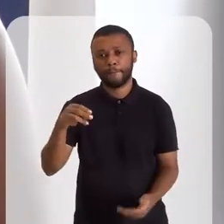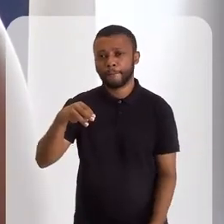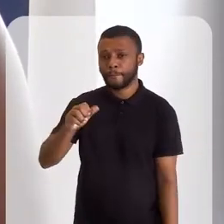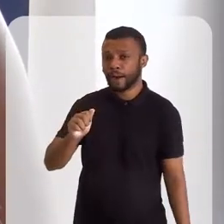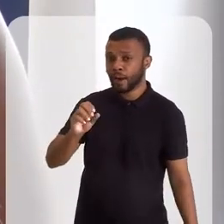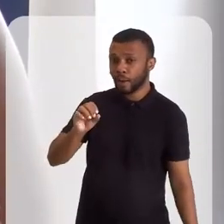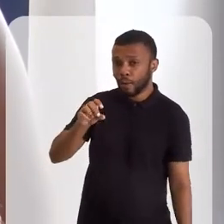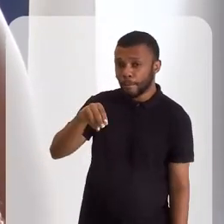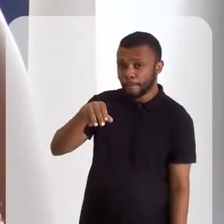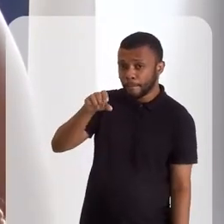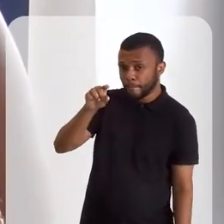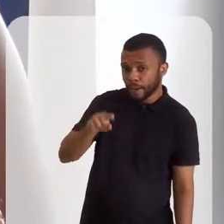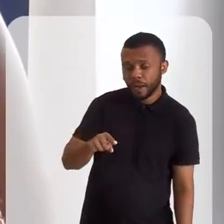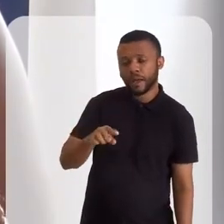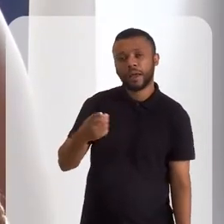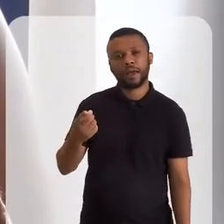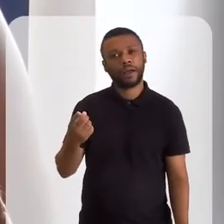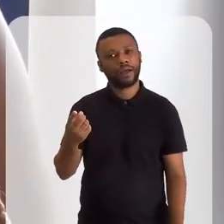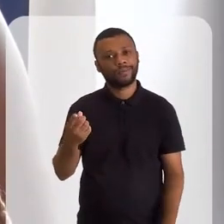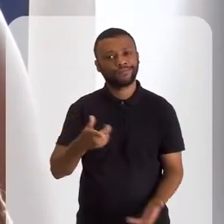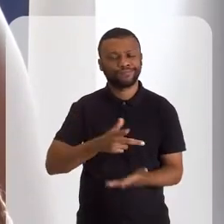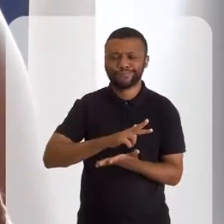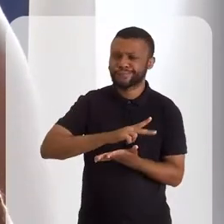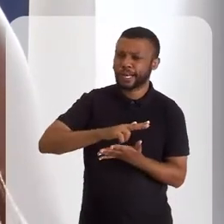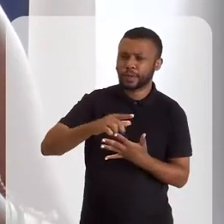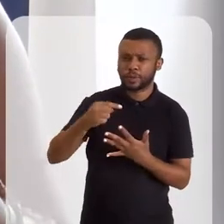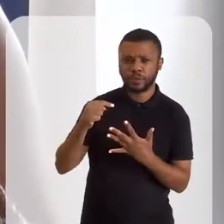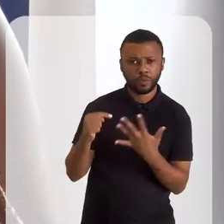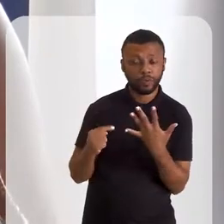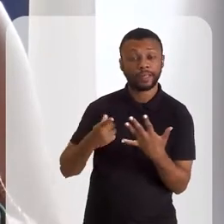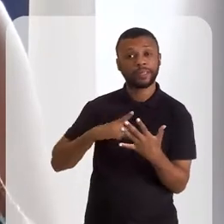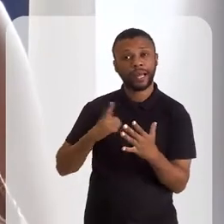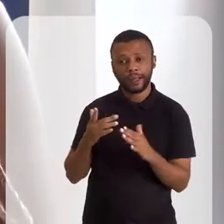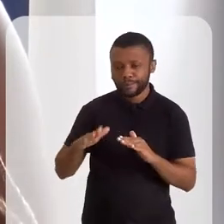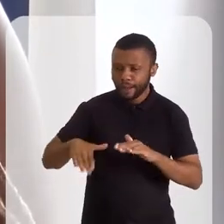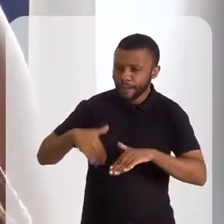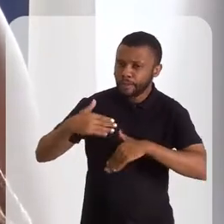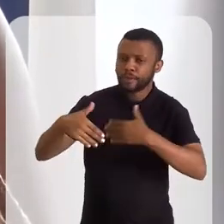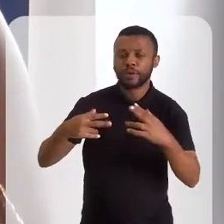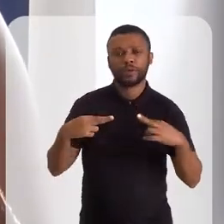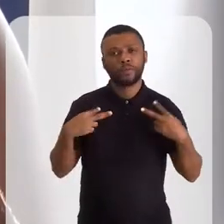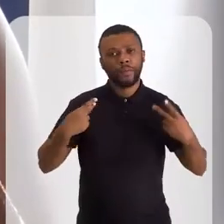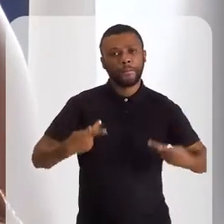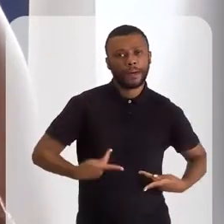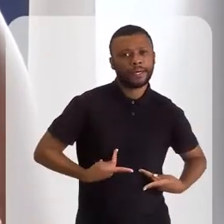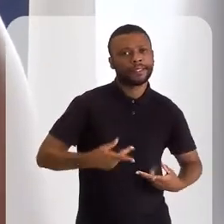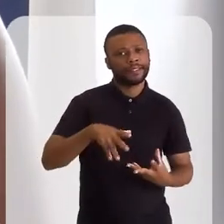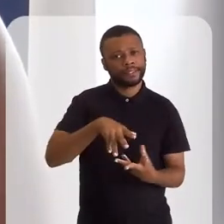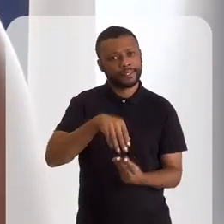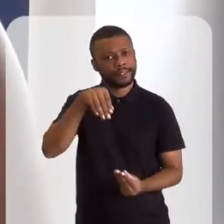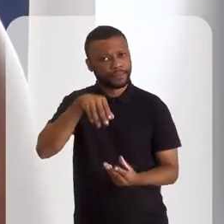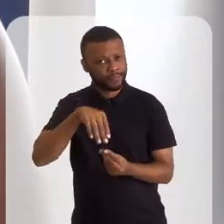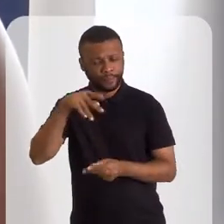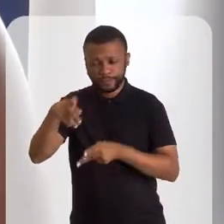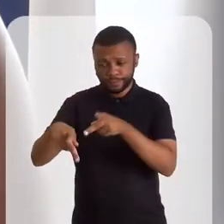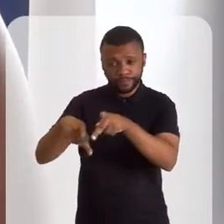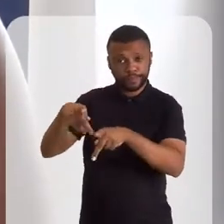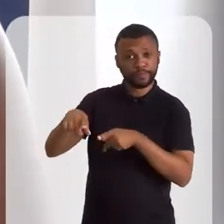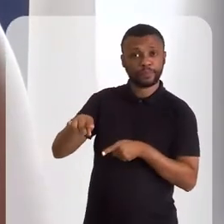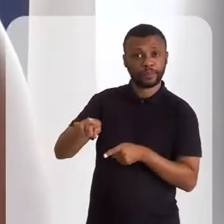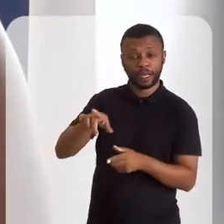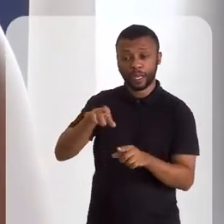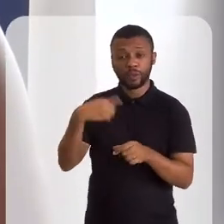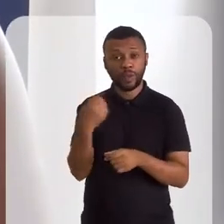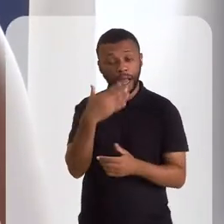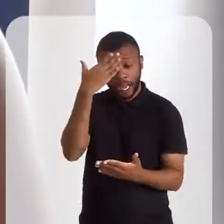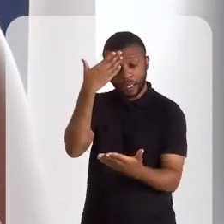Então ele vem trazendo todos os ensinamentos e tem evolução, tanto da humanidade quanto da espiritualidade. E aí